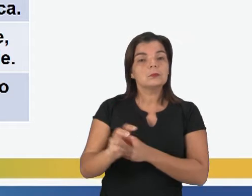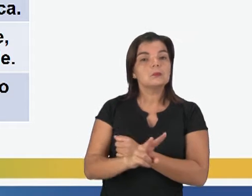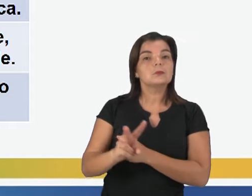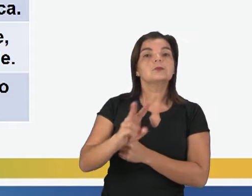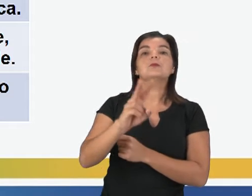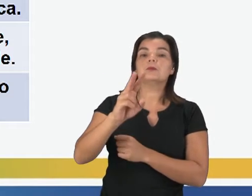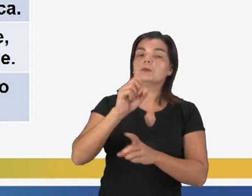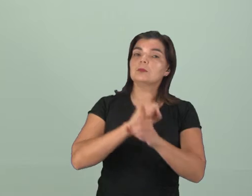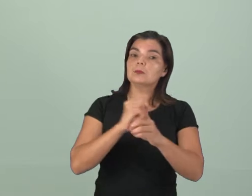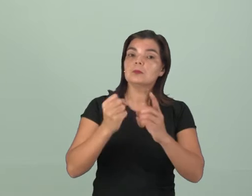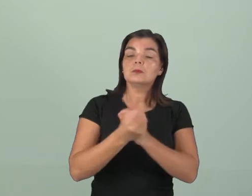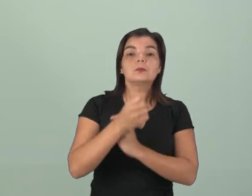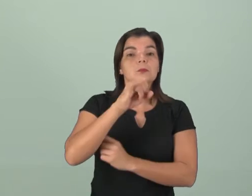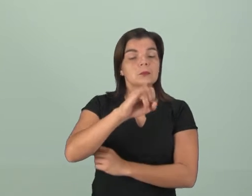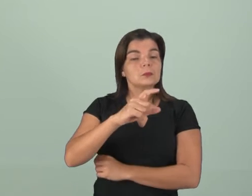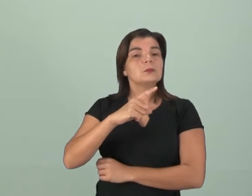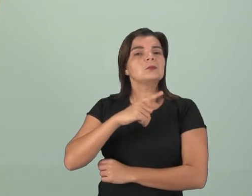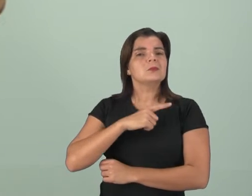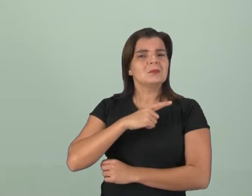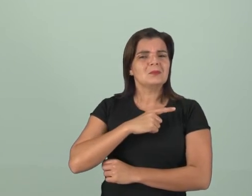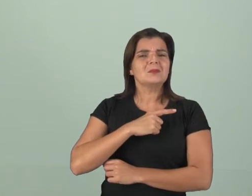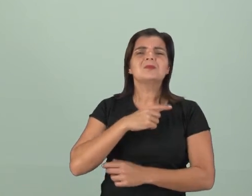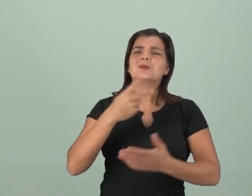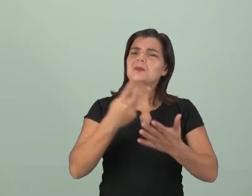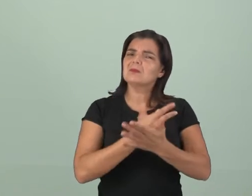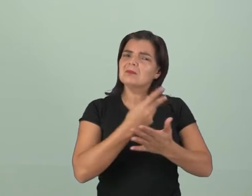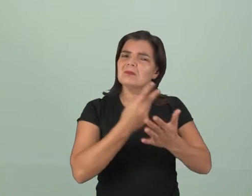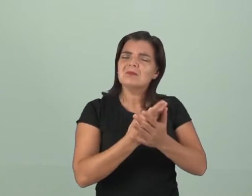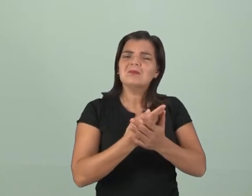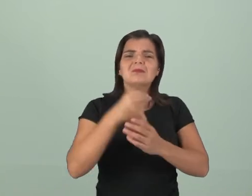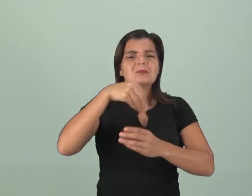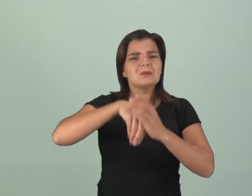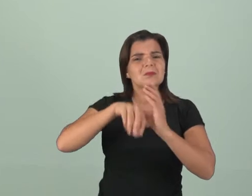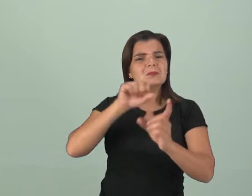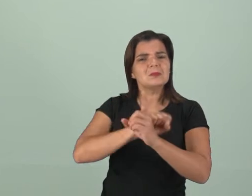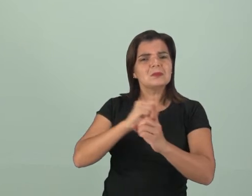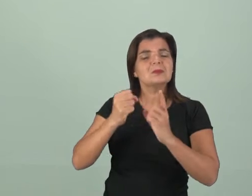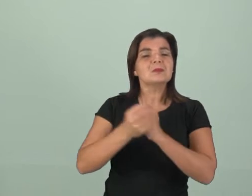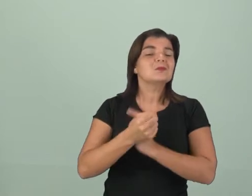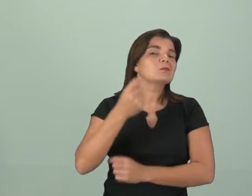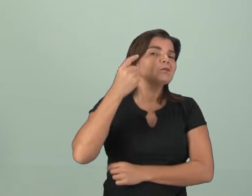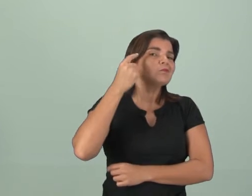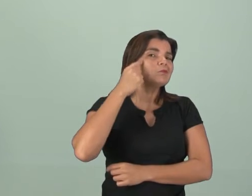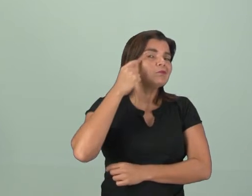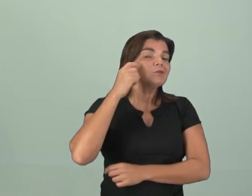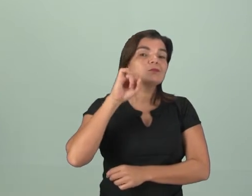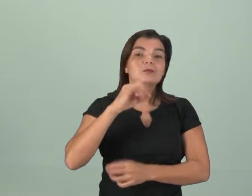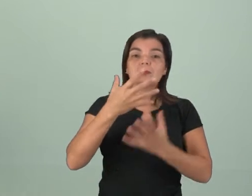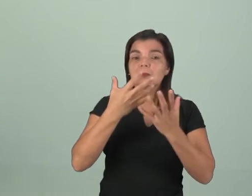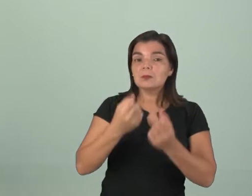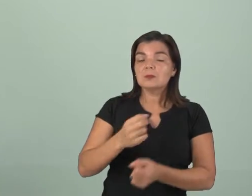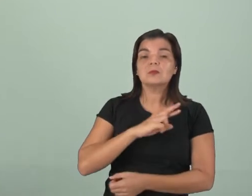valores sociais. Se a gente tem tanto desentendimento na sociedade, imagina se os adeptos das religiões